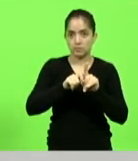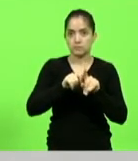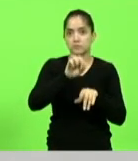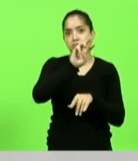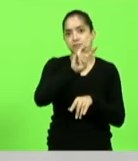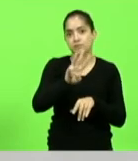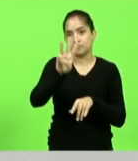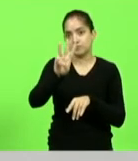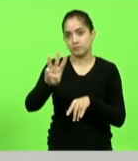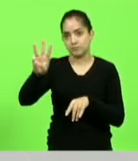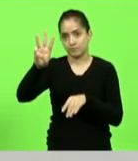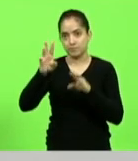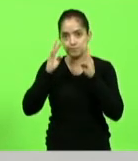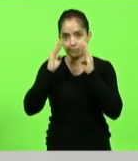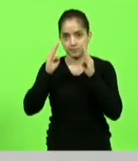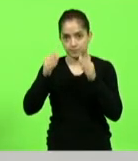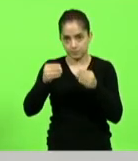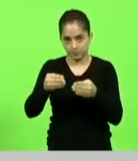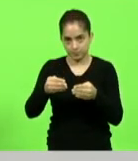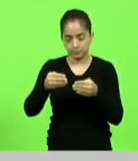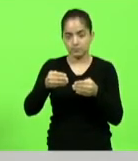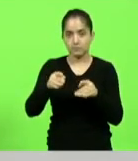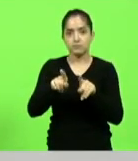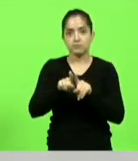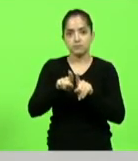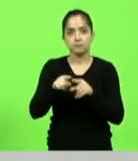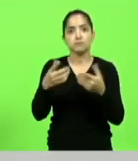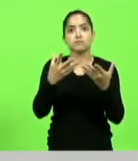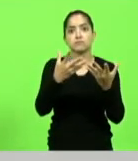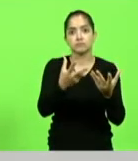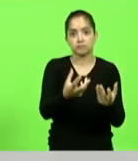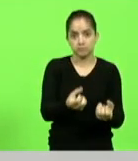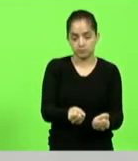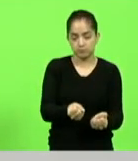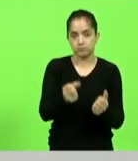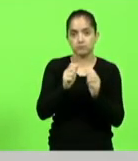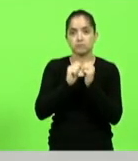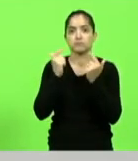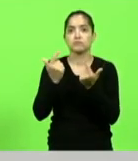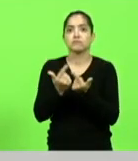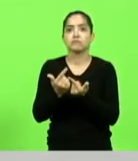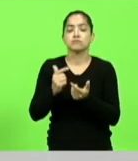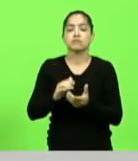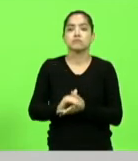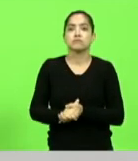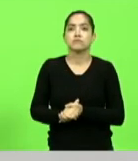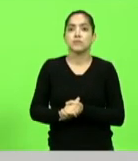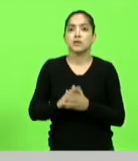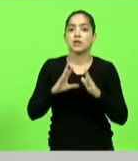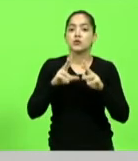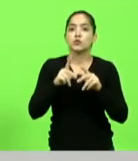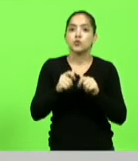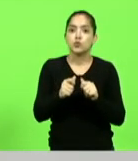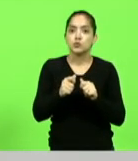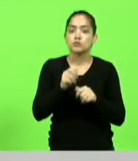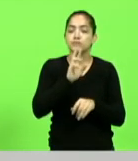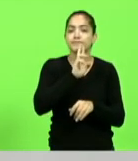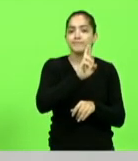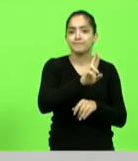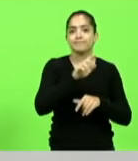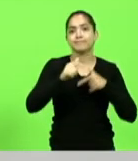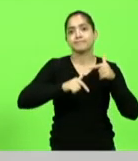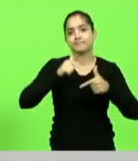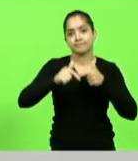observatório que estará também acolhido pela Assembleia Legislativa isso tudo é o resultado de um grande trabalho